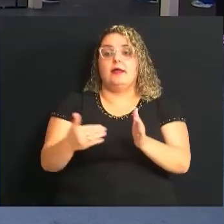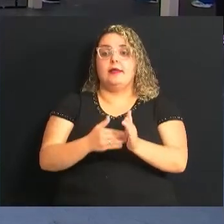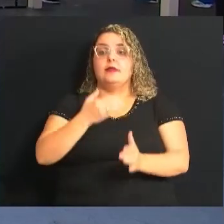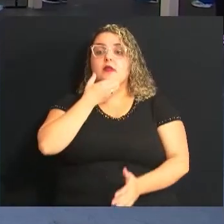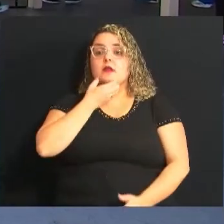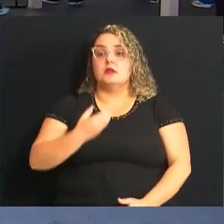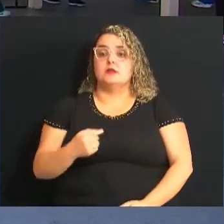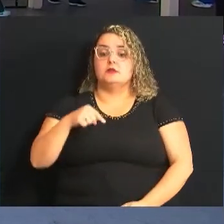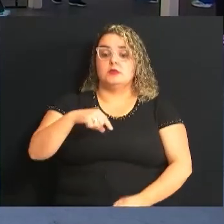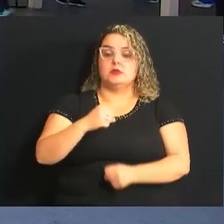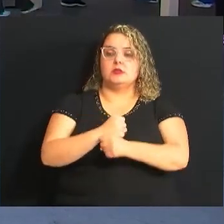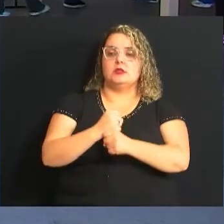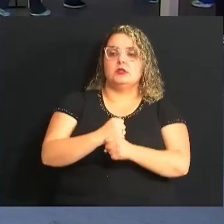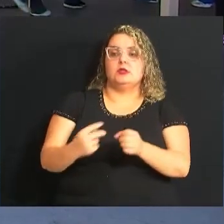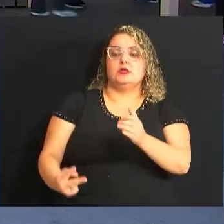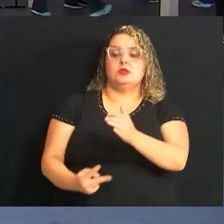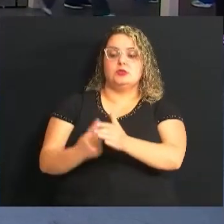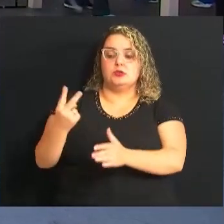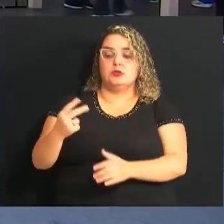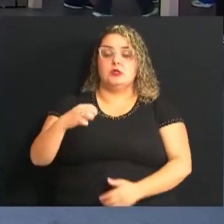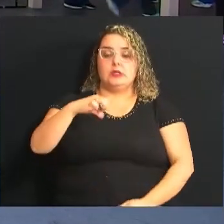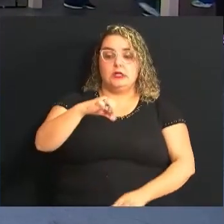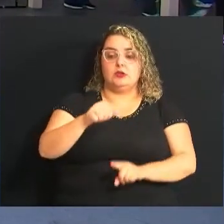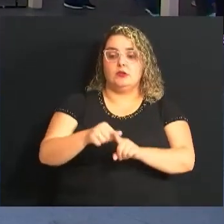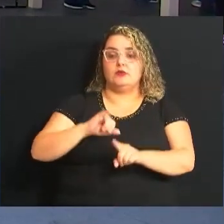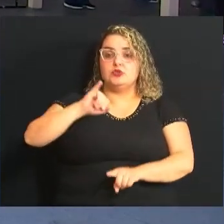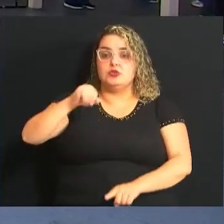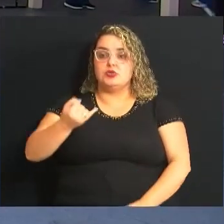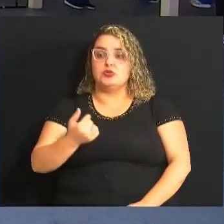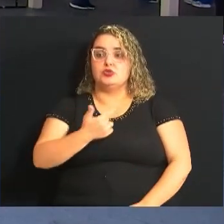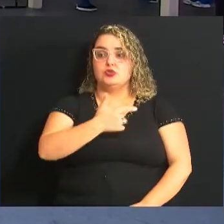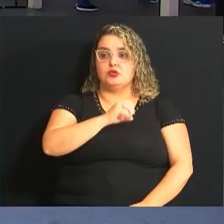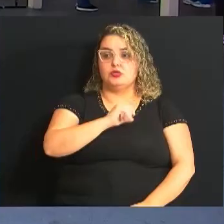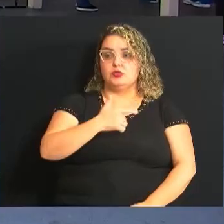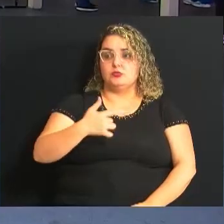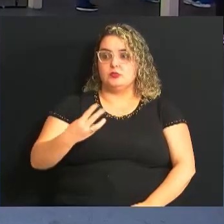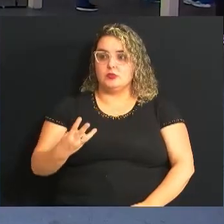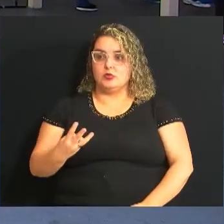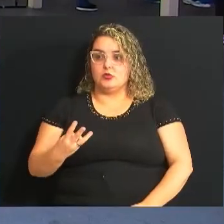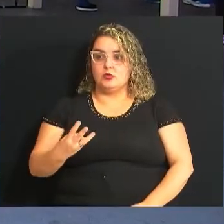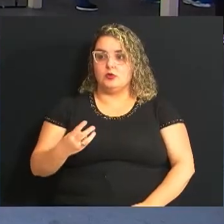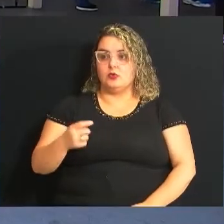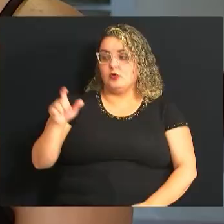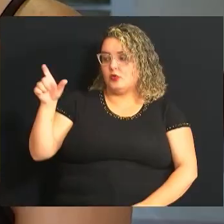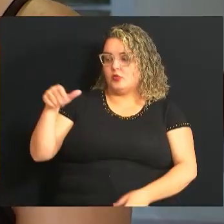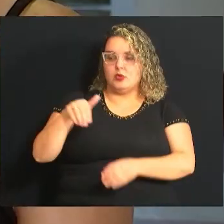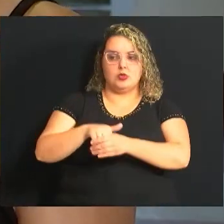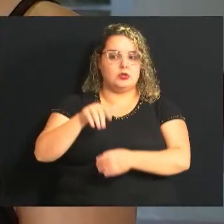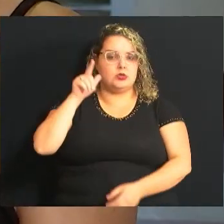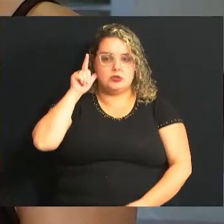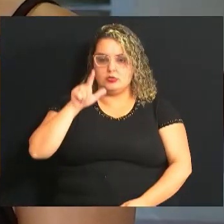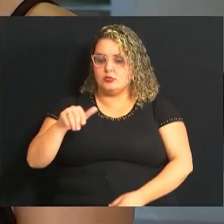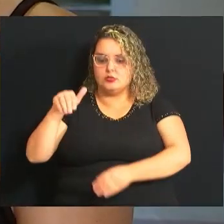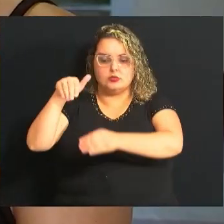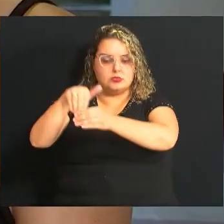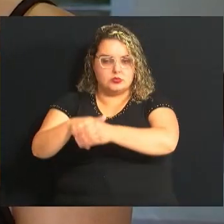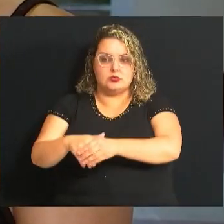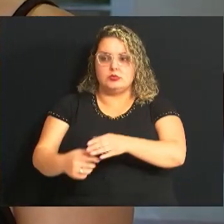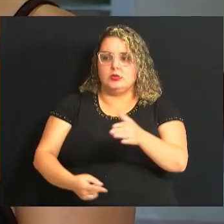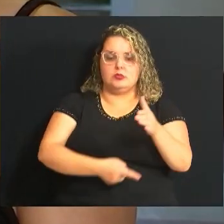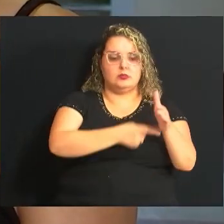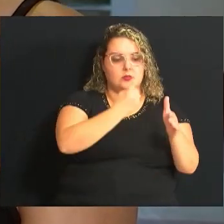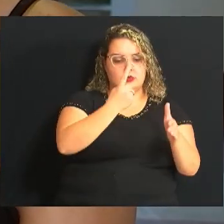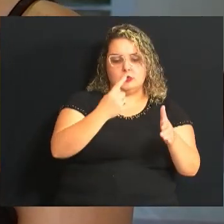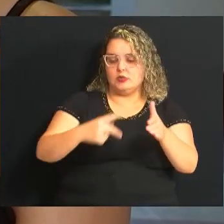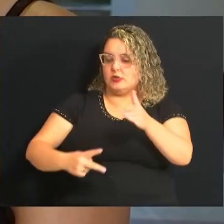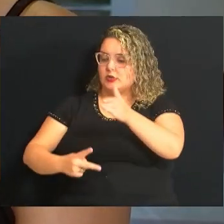é até dezembro deste ano e a do segundo turno até 9 de janeiro de 2023 O eleitor que não conseguir votar